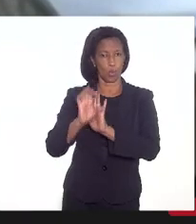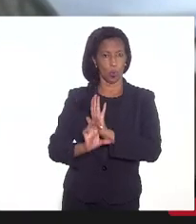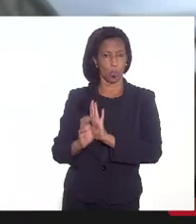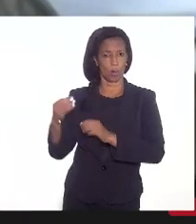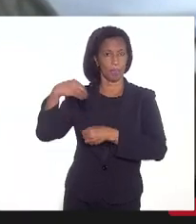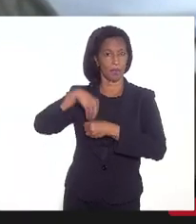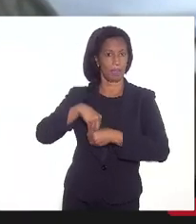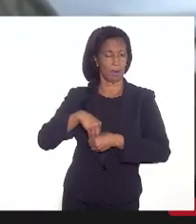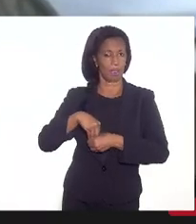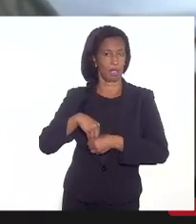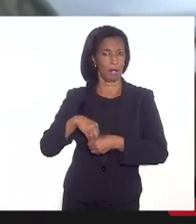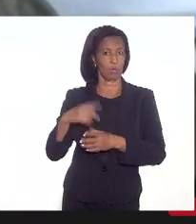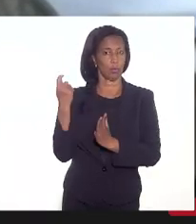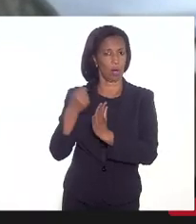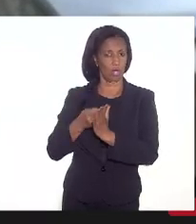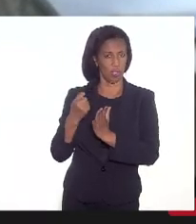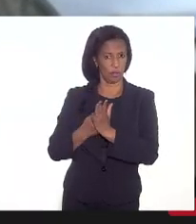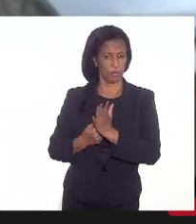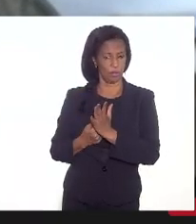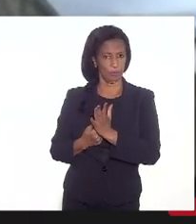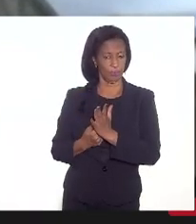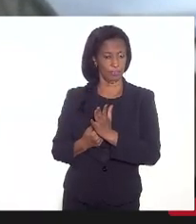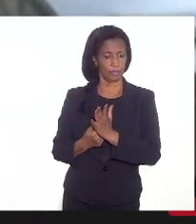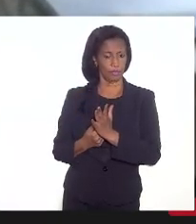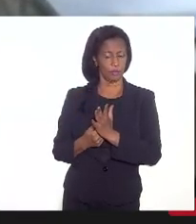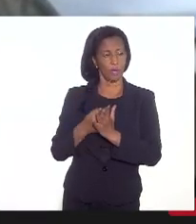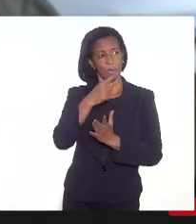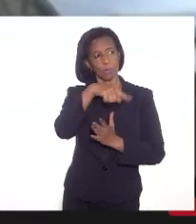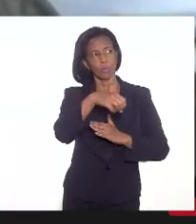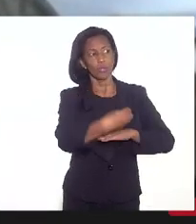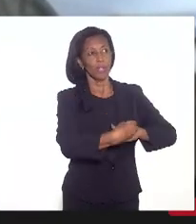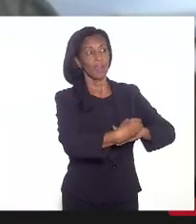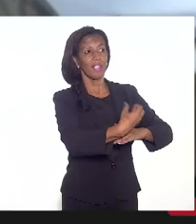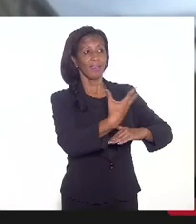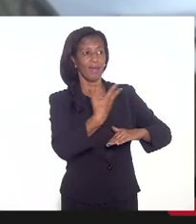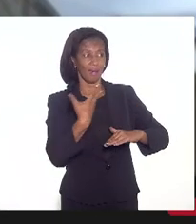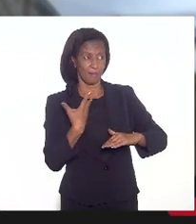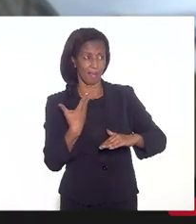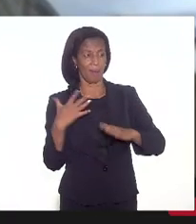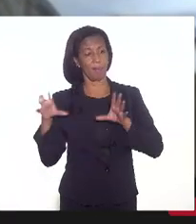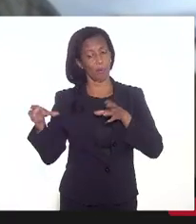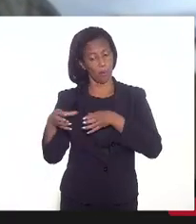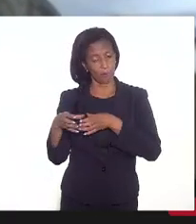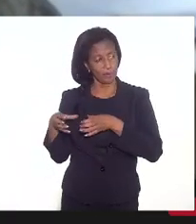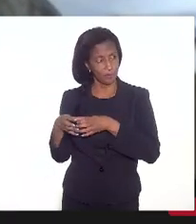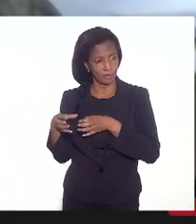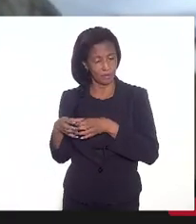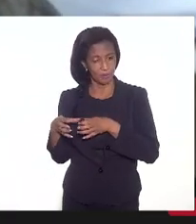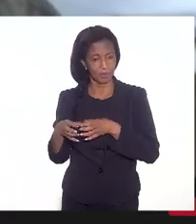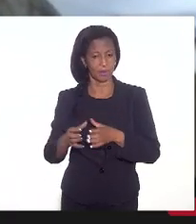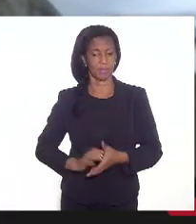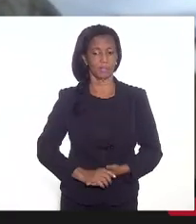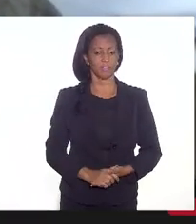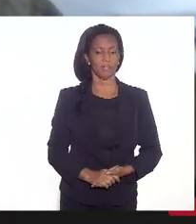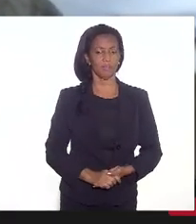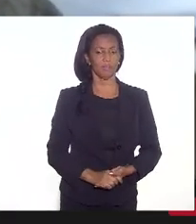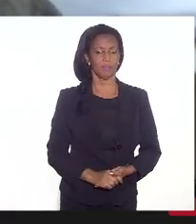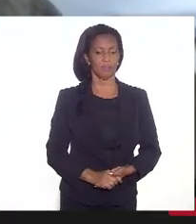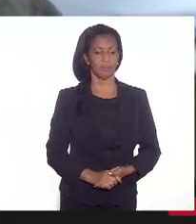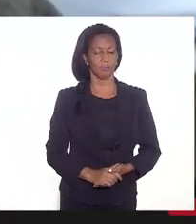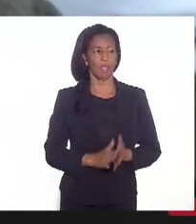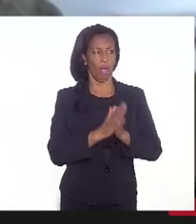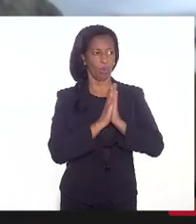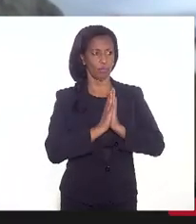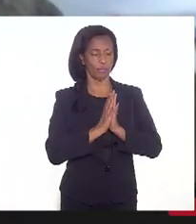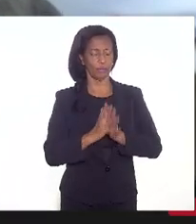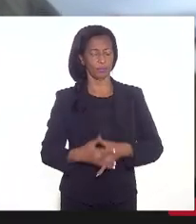interno do regime. Os senhores encaminharem para a comissão, por